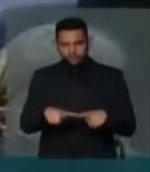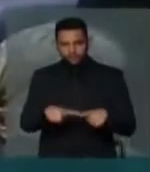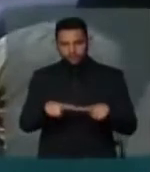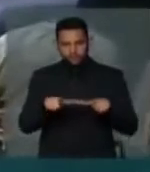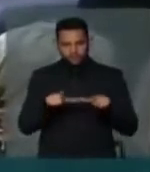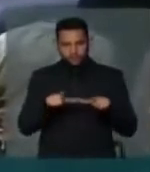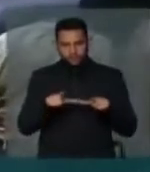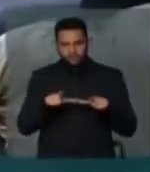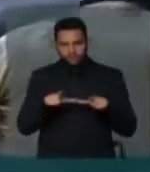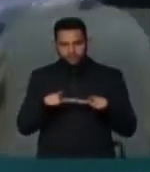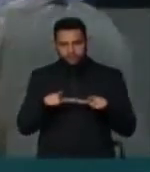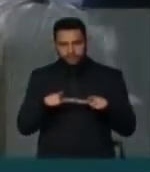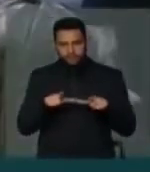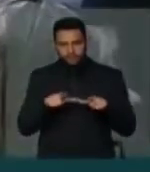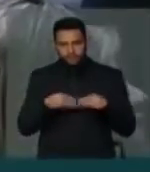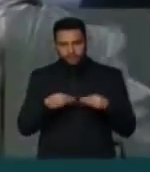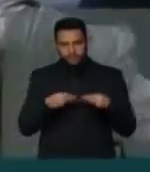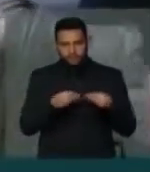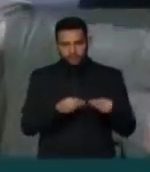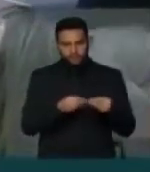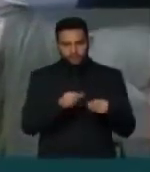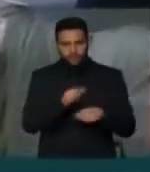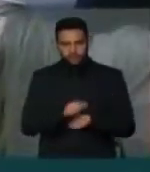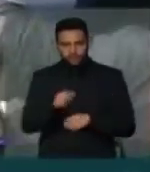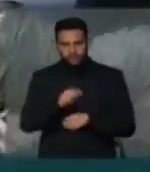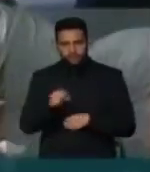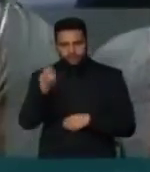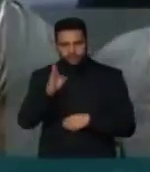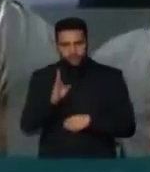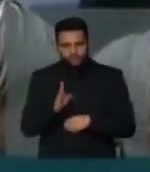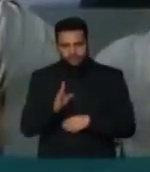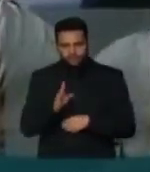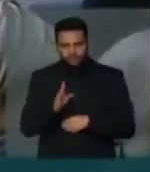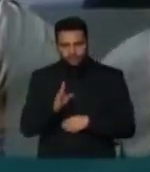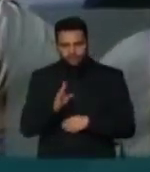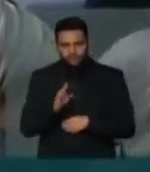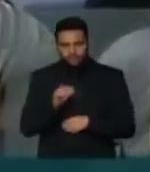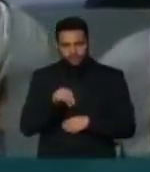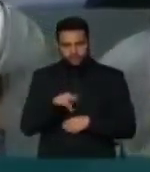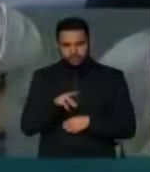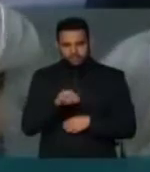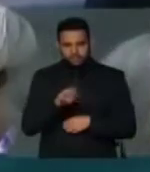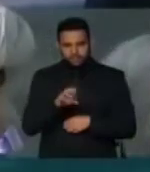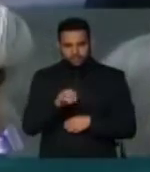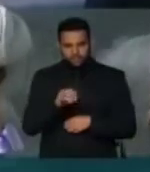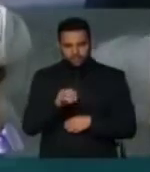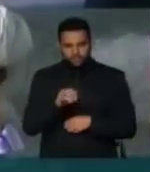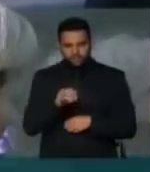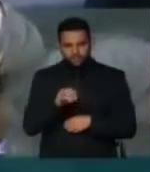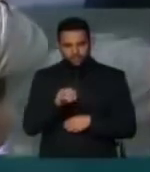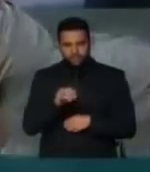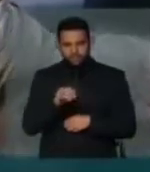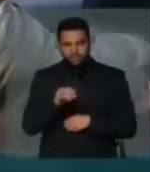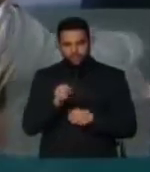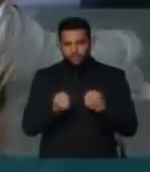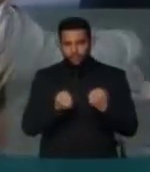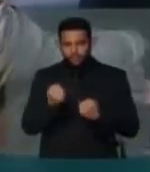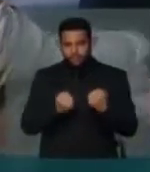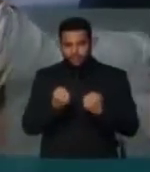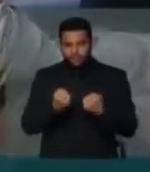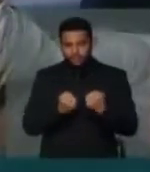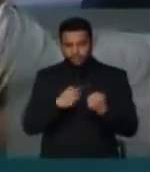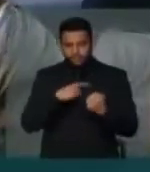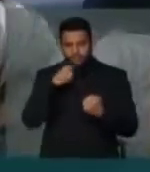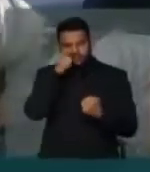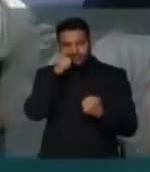emitido pela Associação Brasileira de Medicina do Trânsito. Uma observação desse